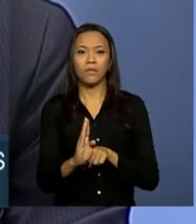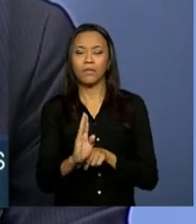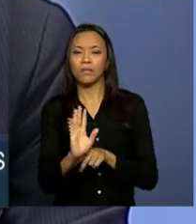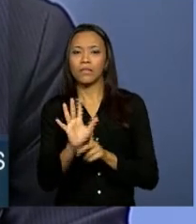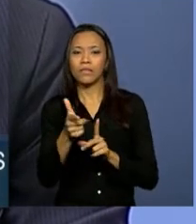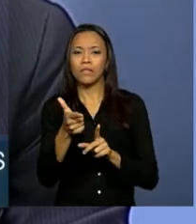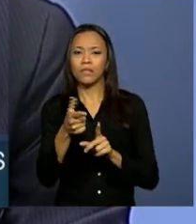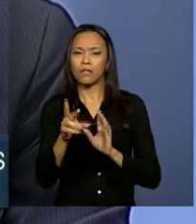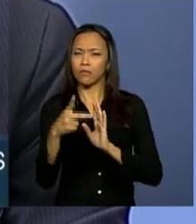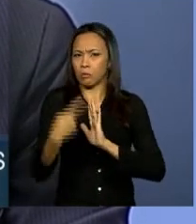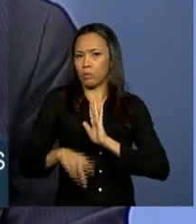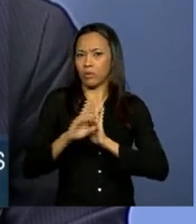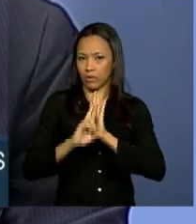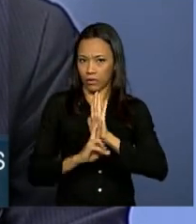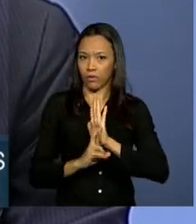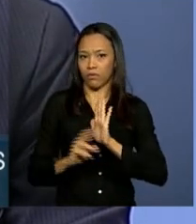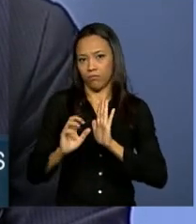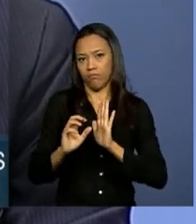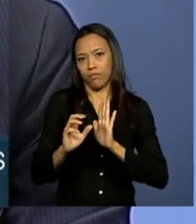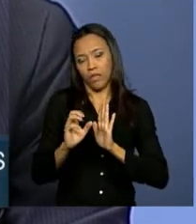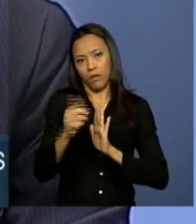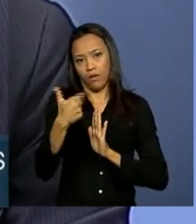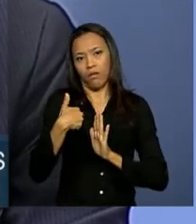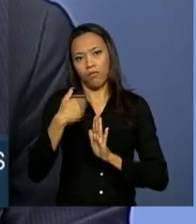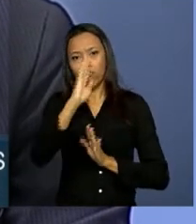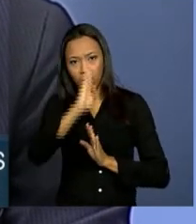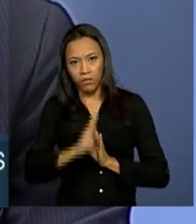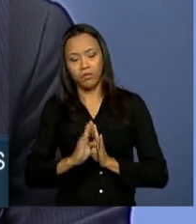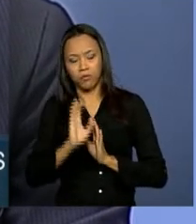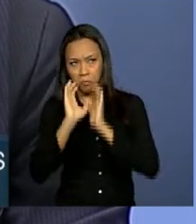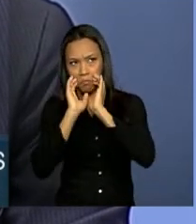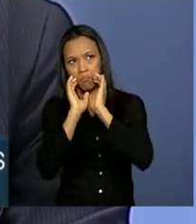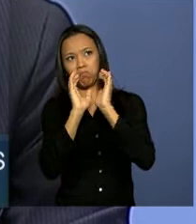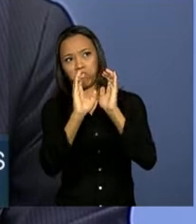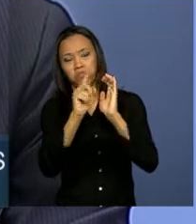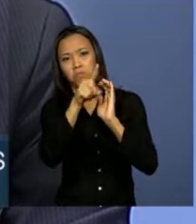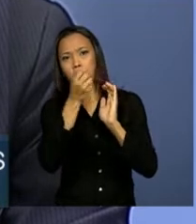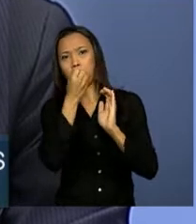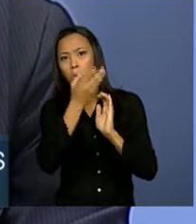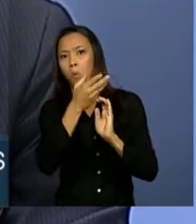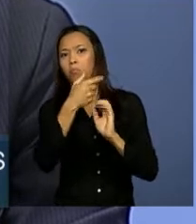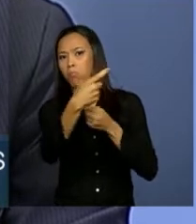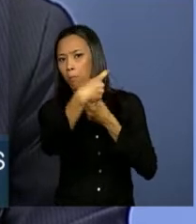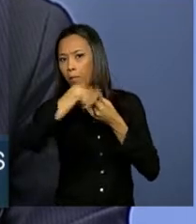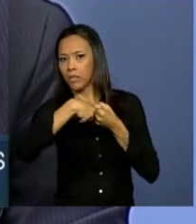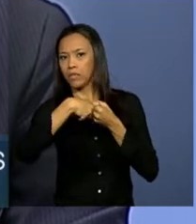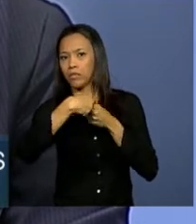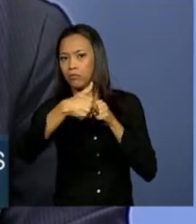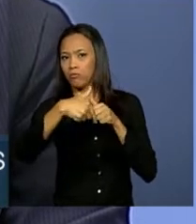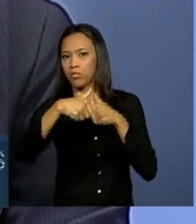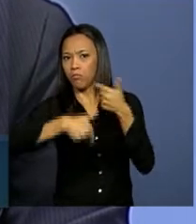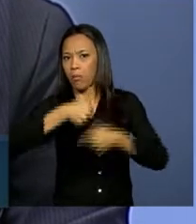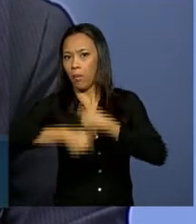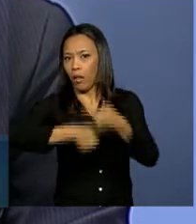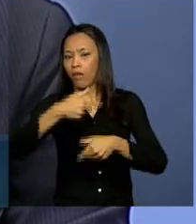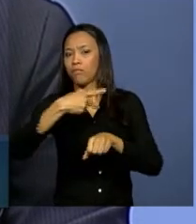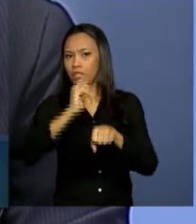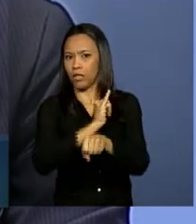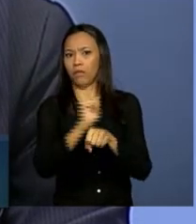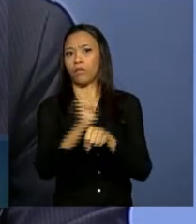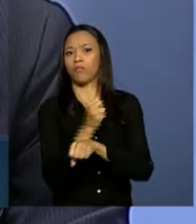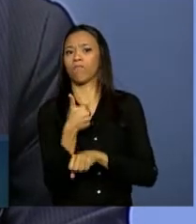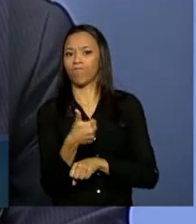formais, Brasil considera, sim, os Estados Unidos um parceiro estratégico por todas as razões. Então,